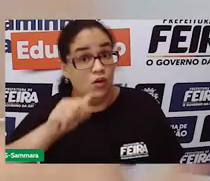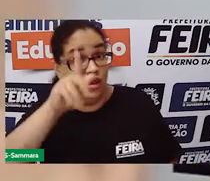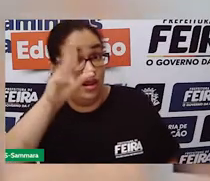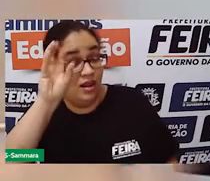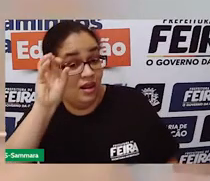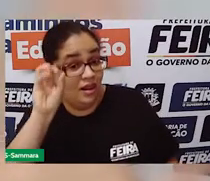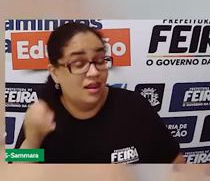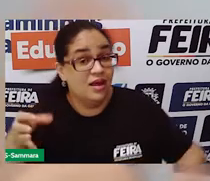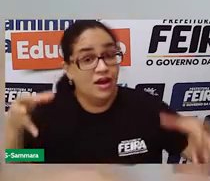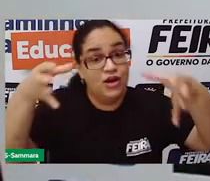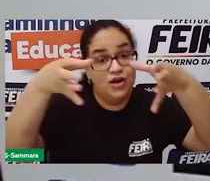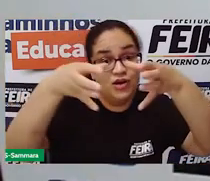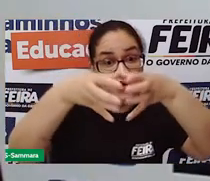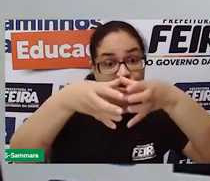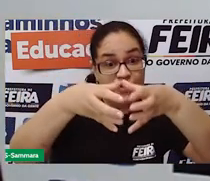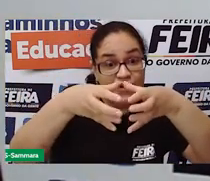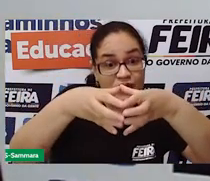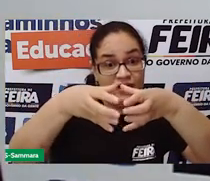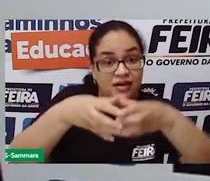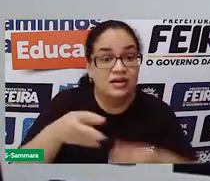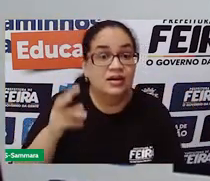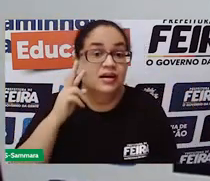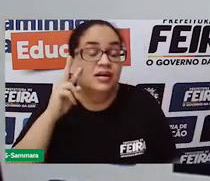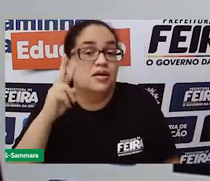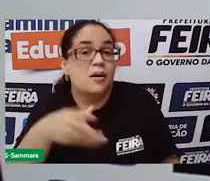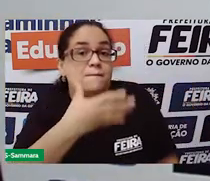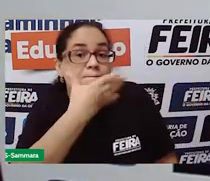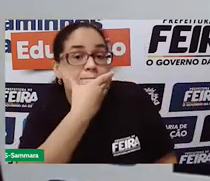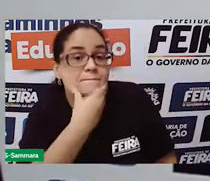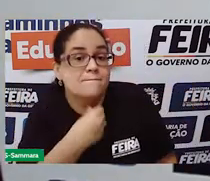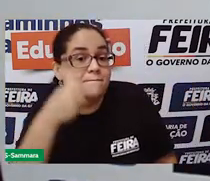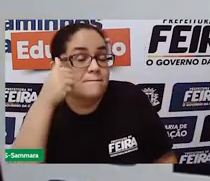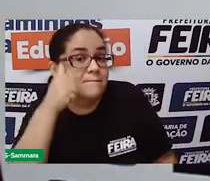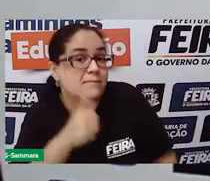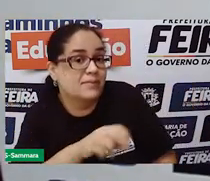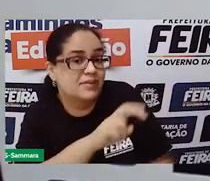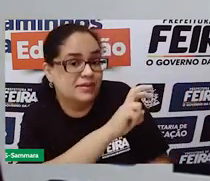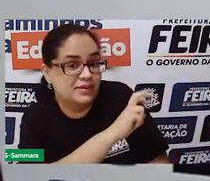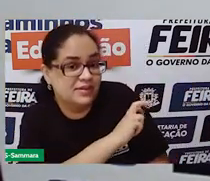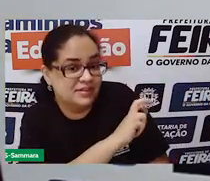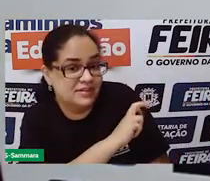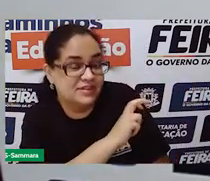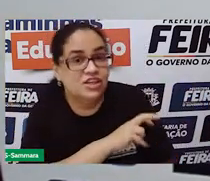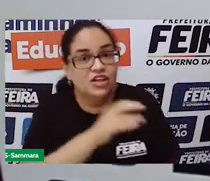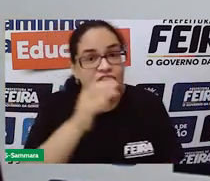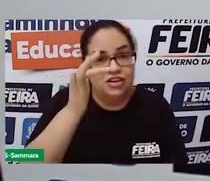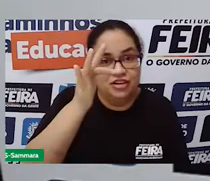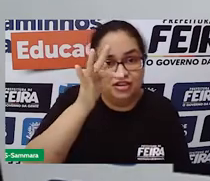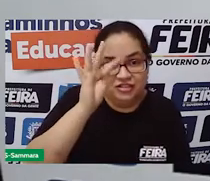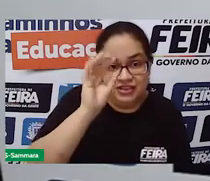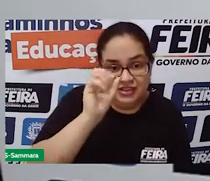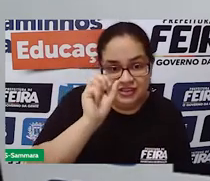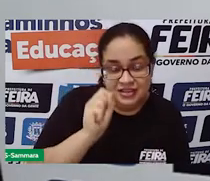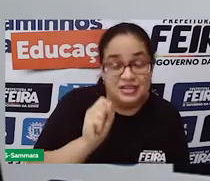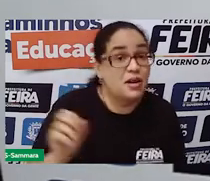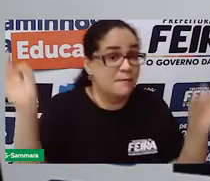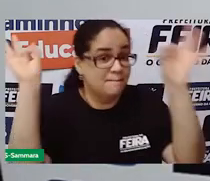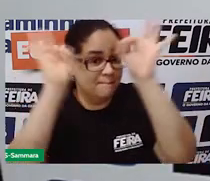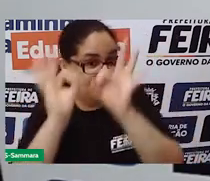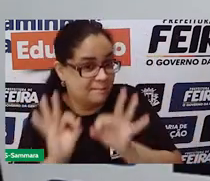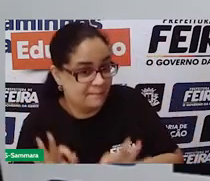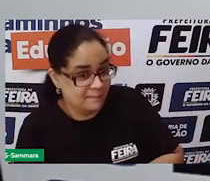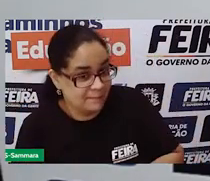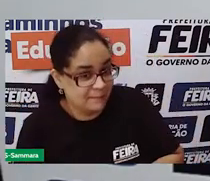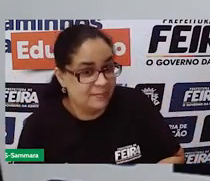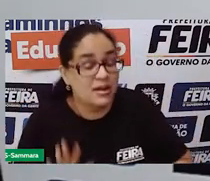Olá, turma! E aí, meninos e meninas do quinto ano de Ferreira Santana? Estão preparados